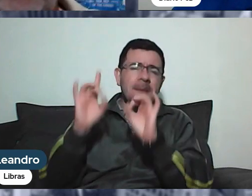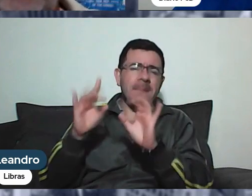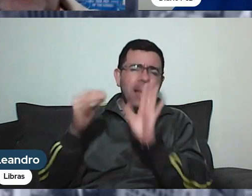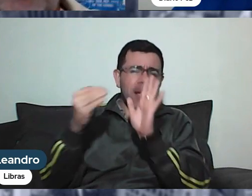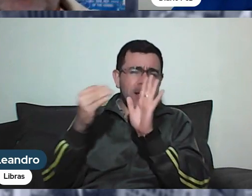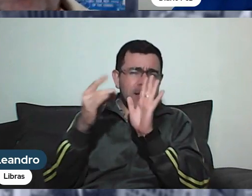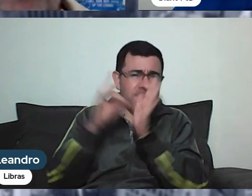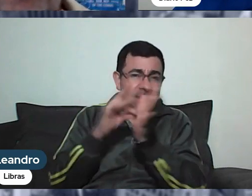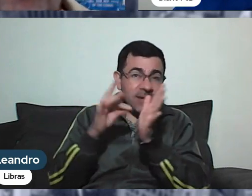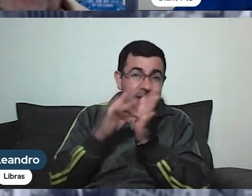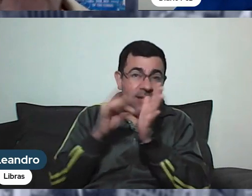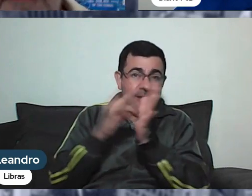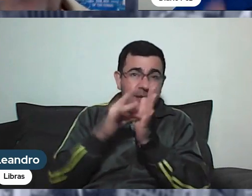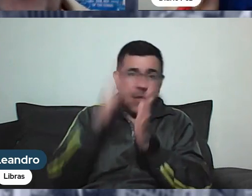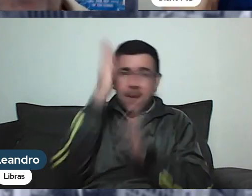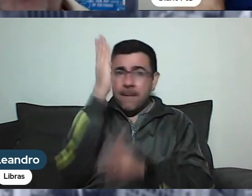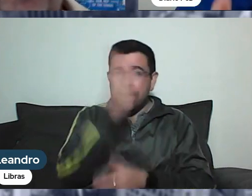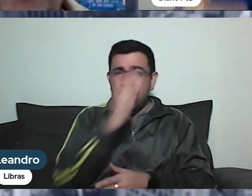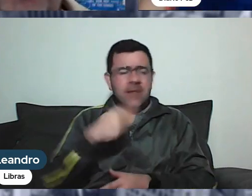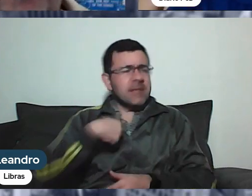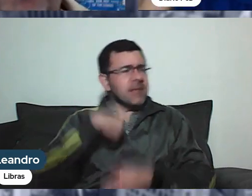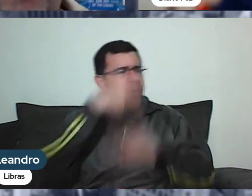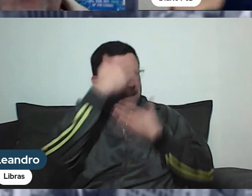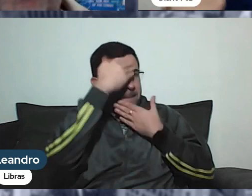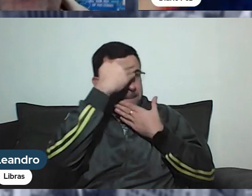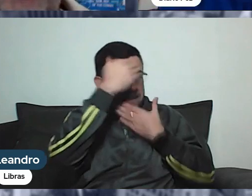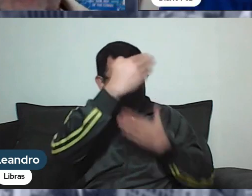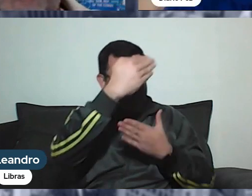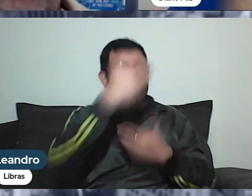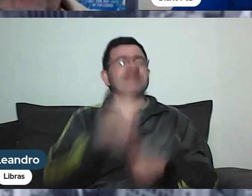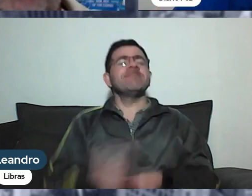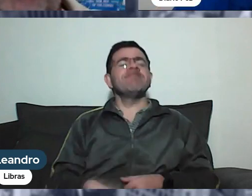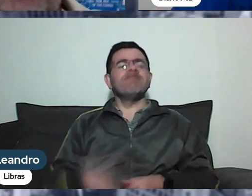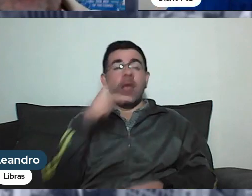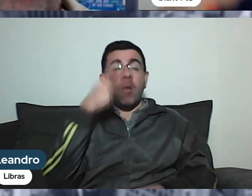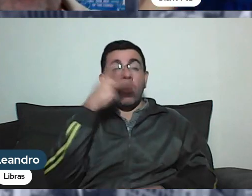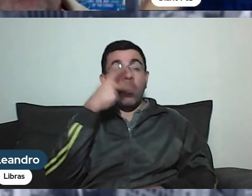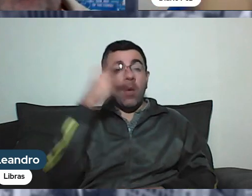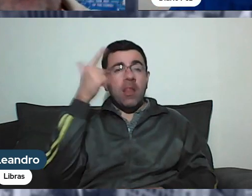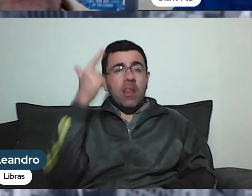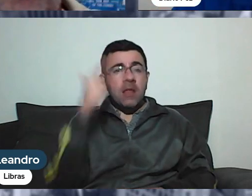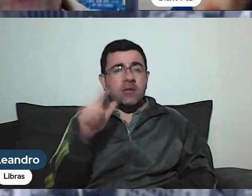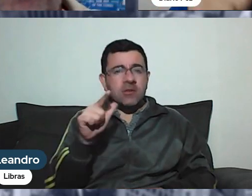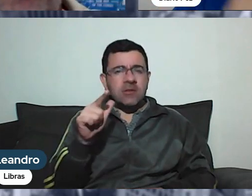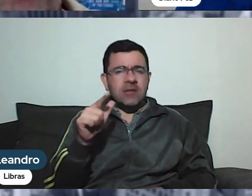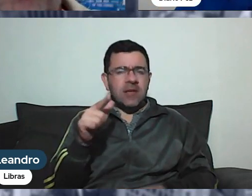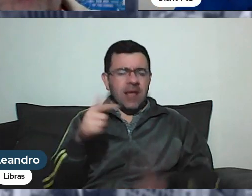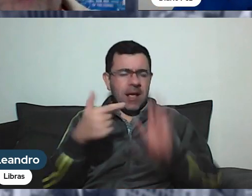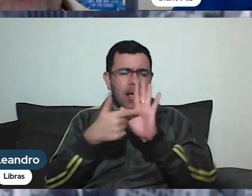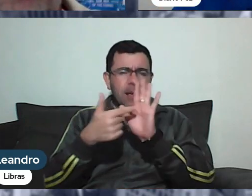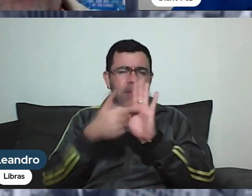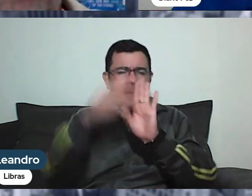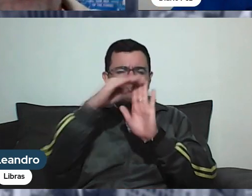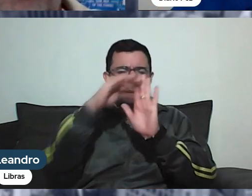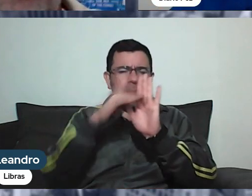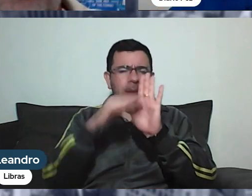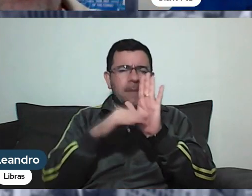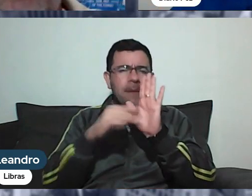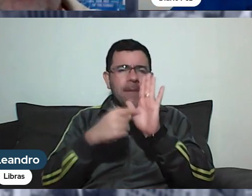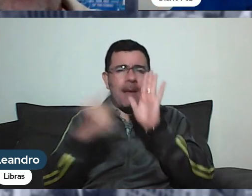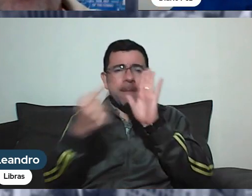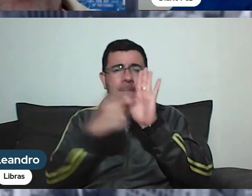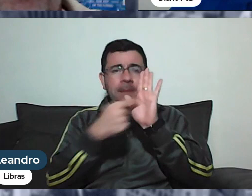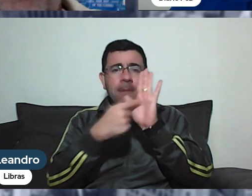e eu quero te agradecer imensamente, e dizer o seguinte, repito, na descrição dessa transmissão, tem o link para você participar